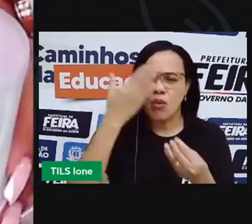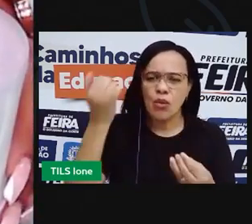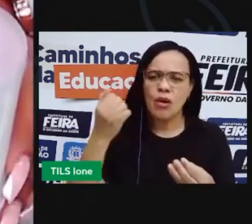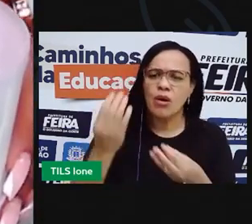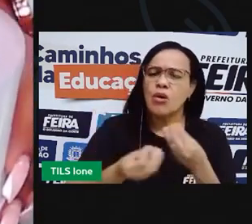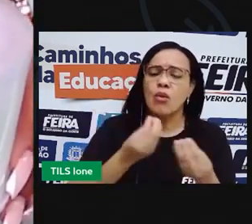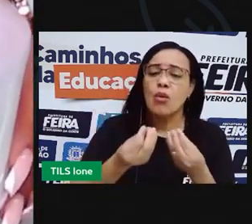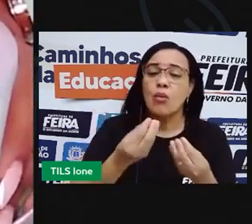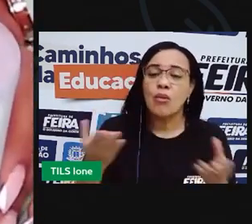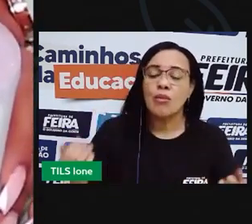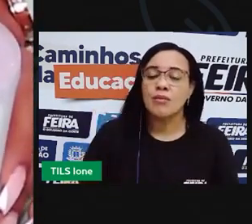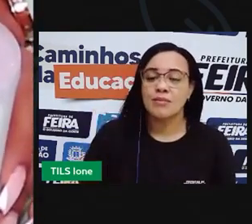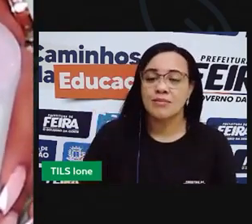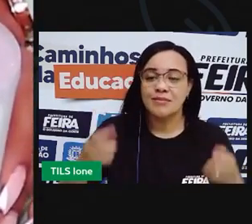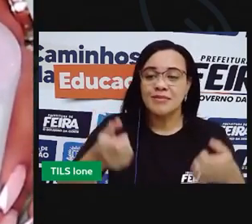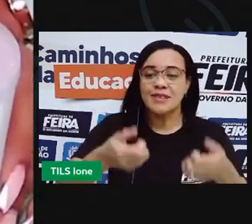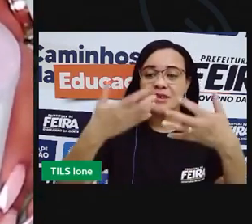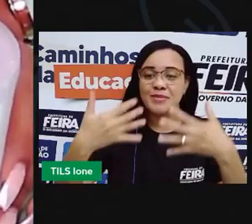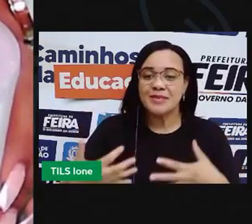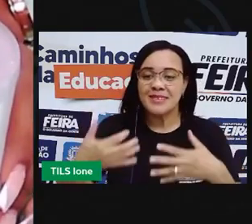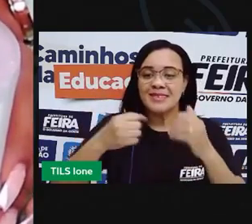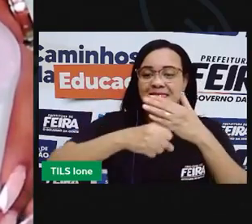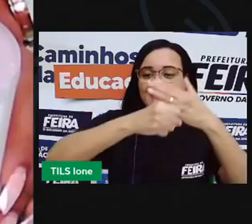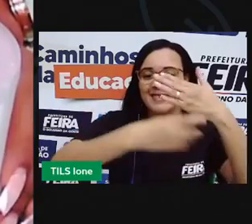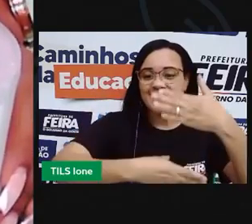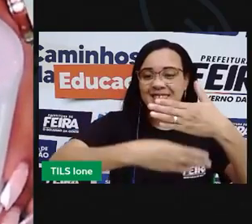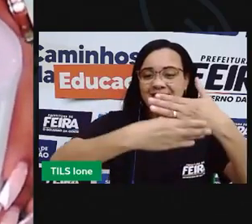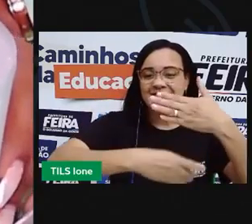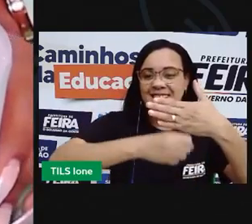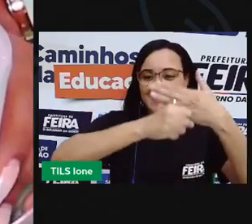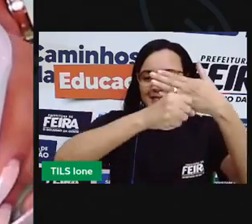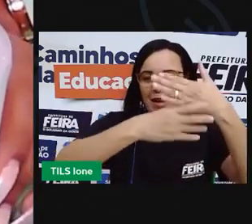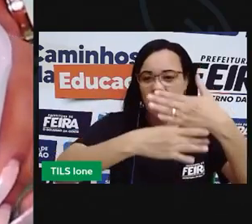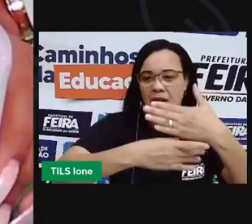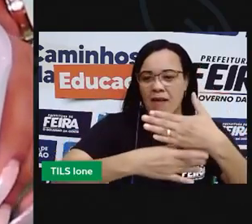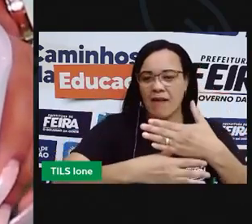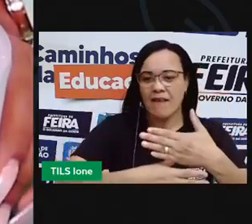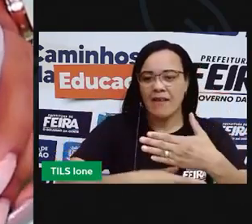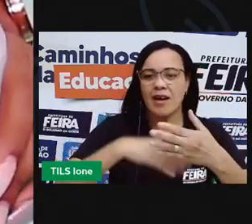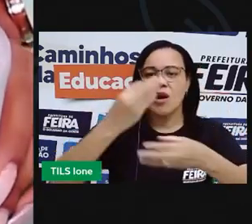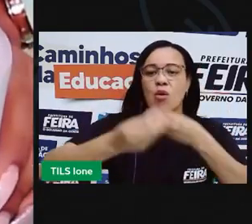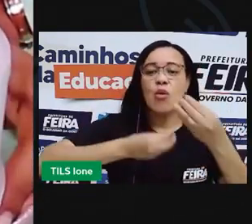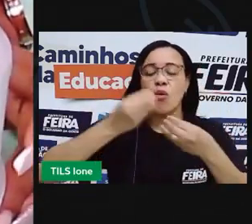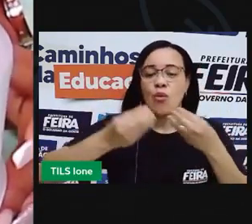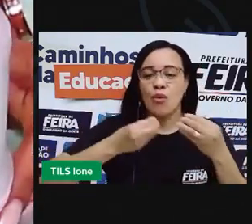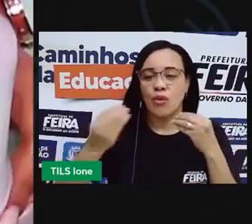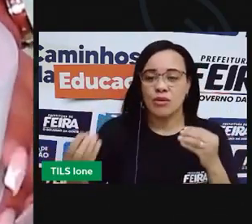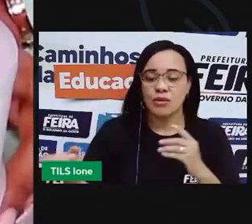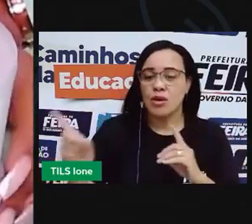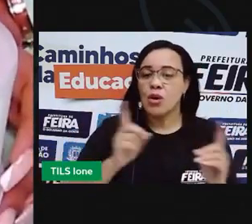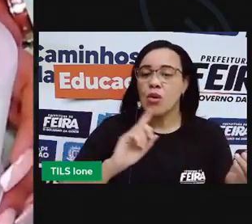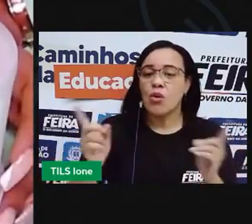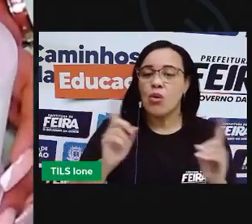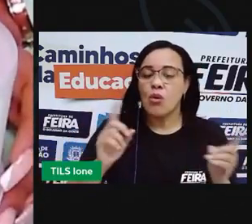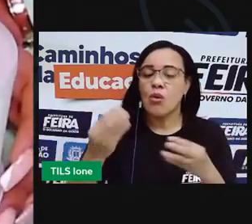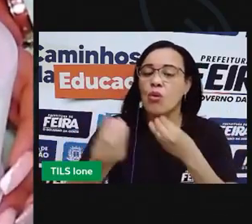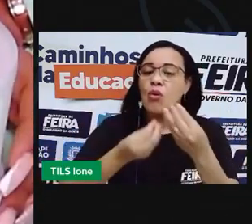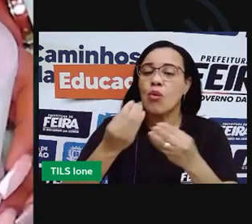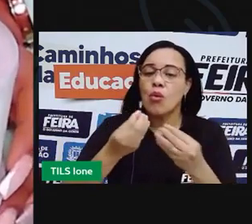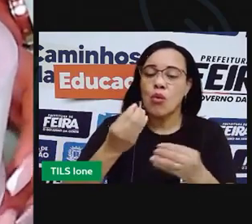conta aí para mim escreva no chat qual estratégia você foi